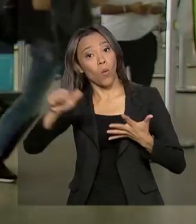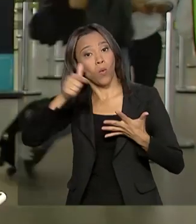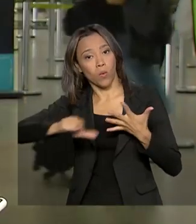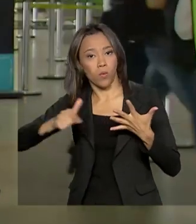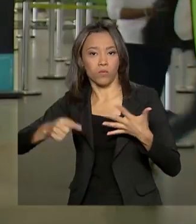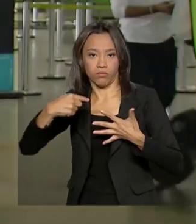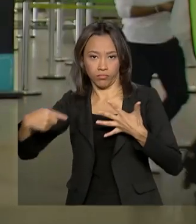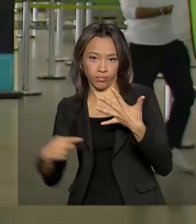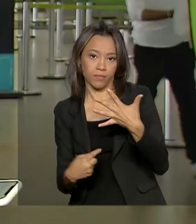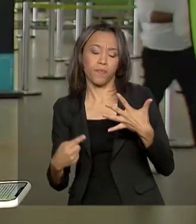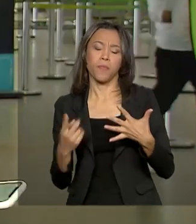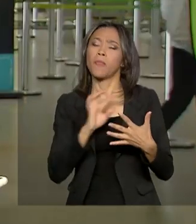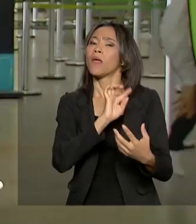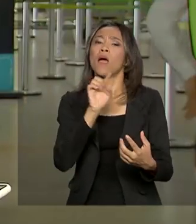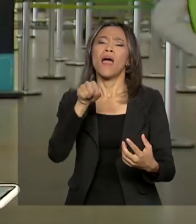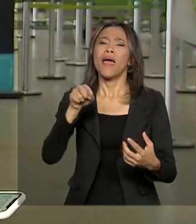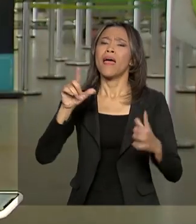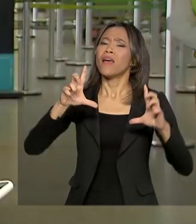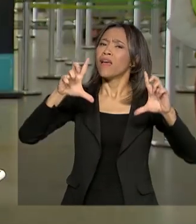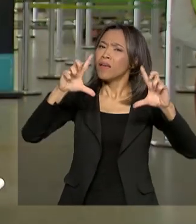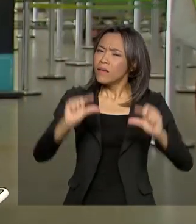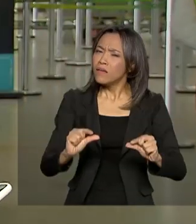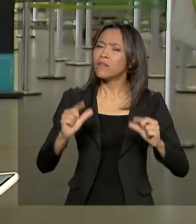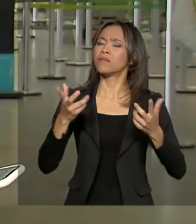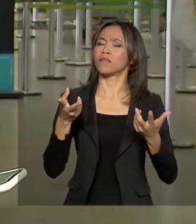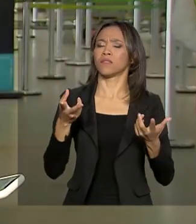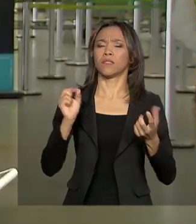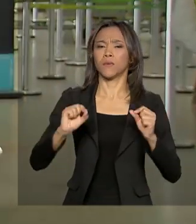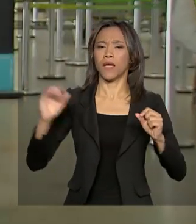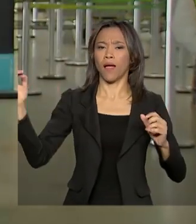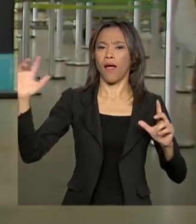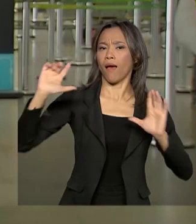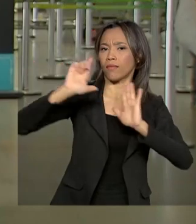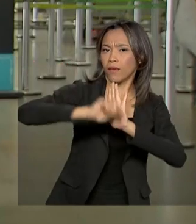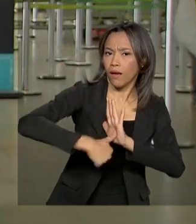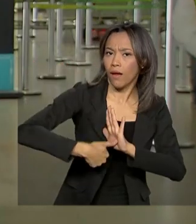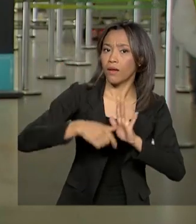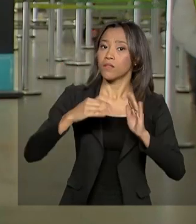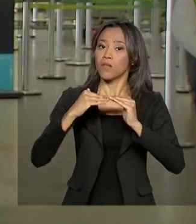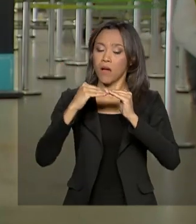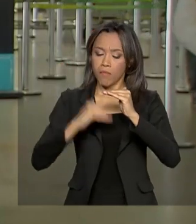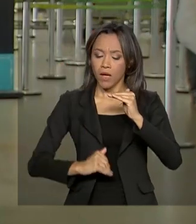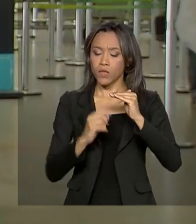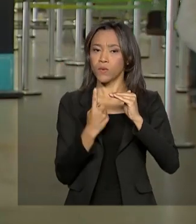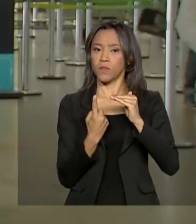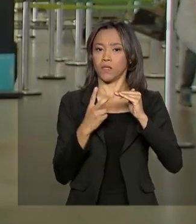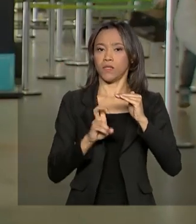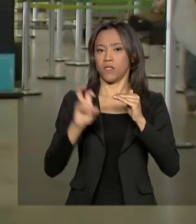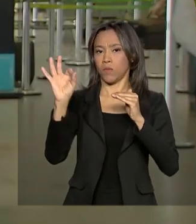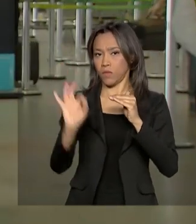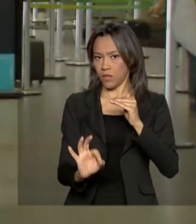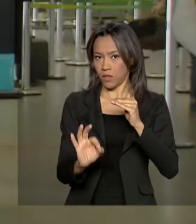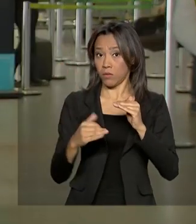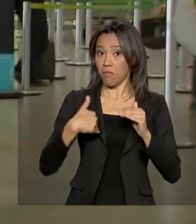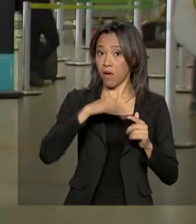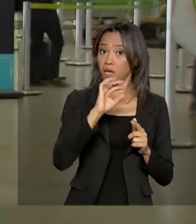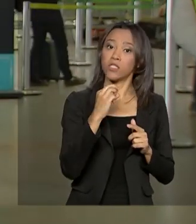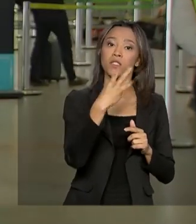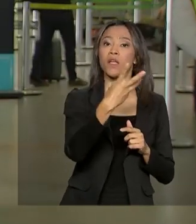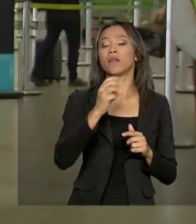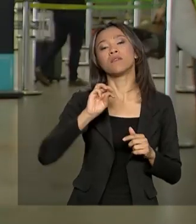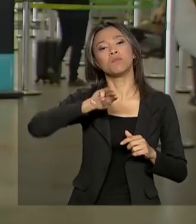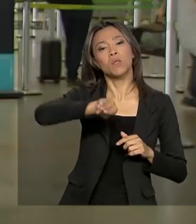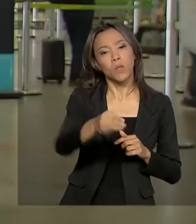é manter o índice de atrasos e cancelamentos abaixo dos 15%. Mais de 13 milhões de